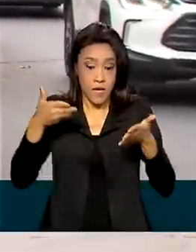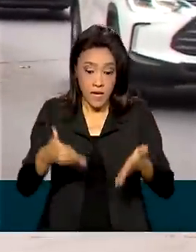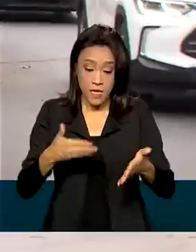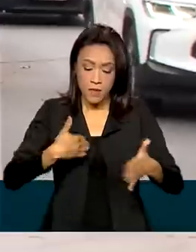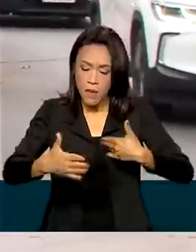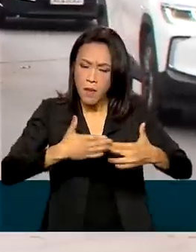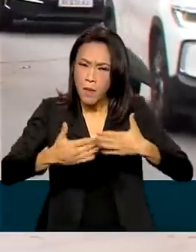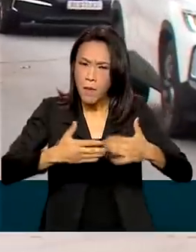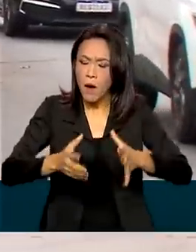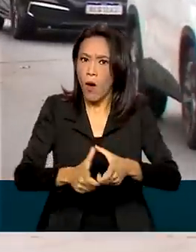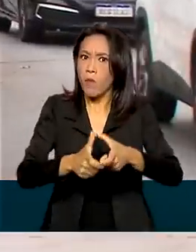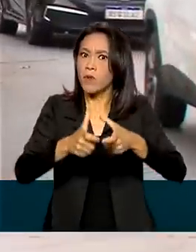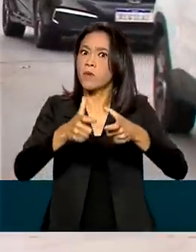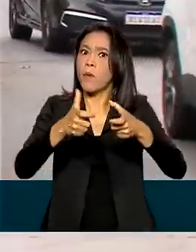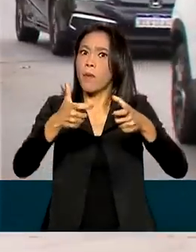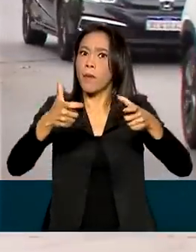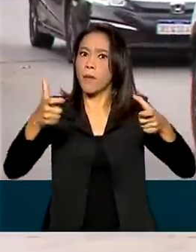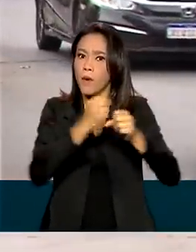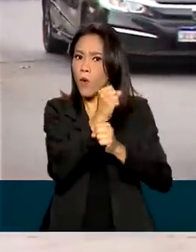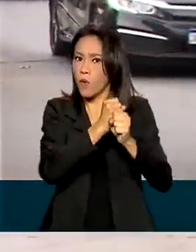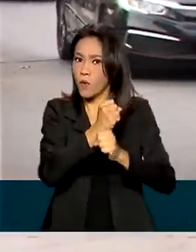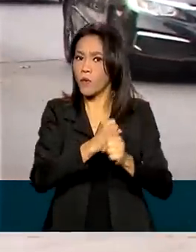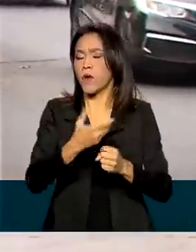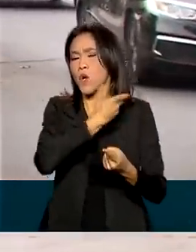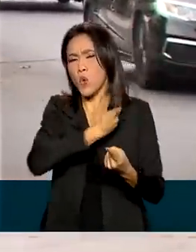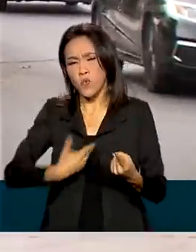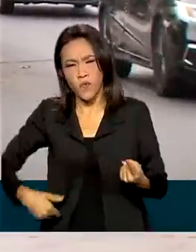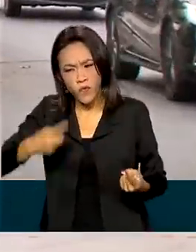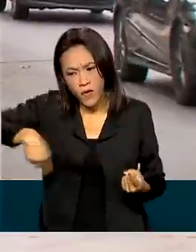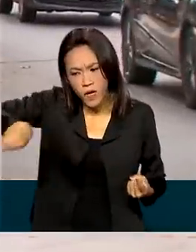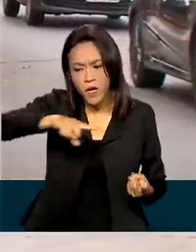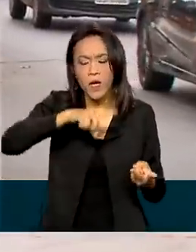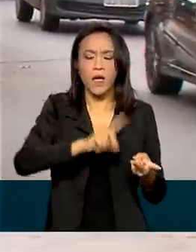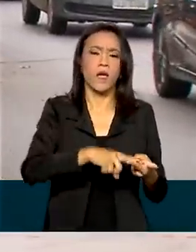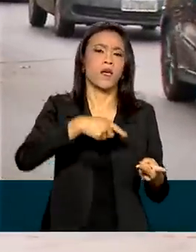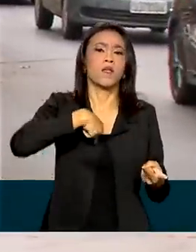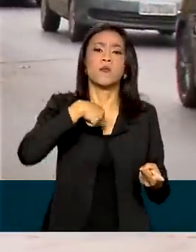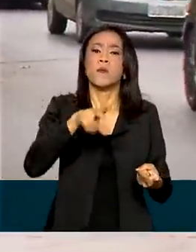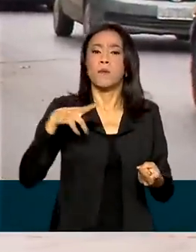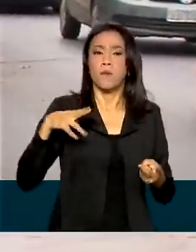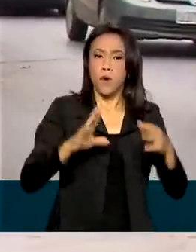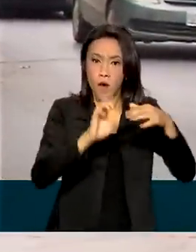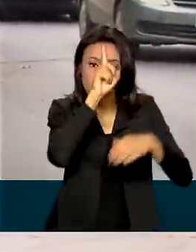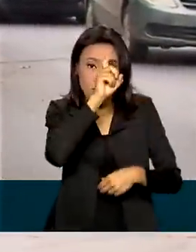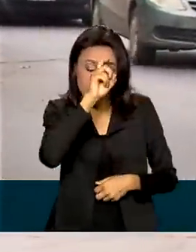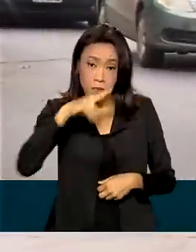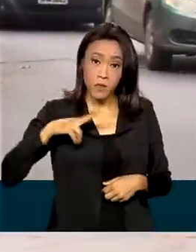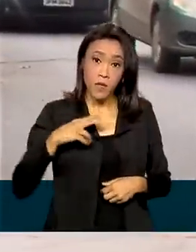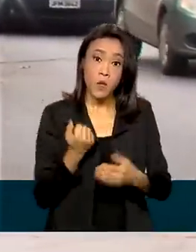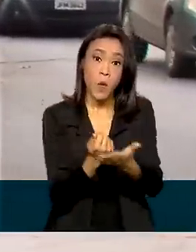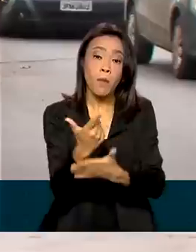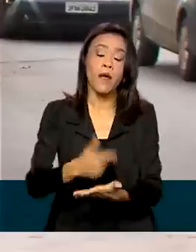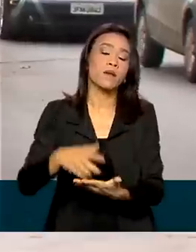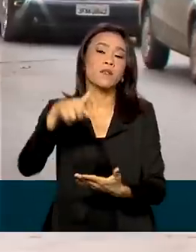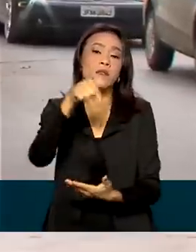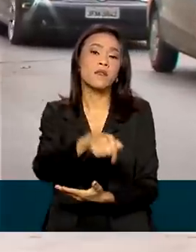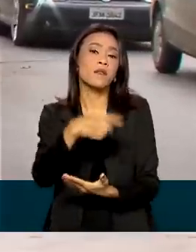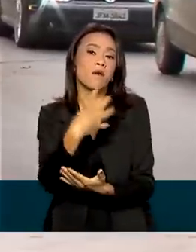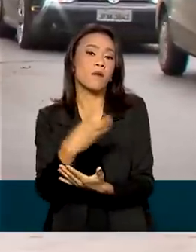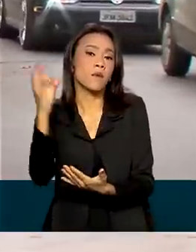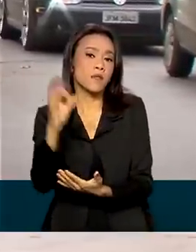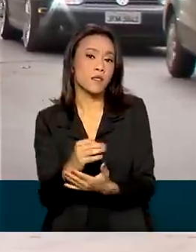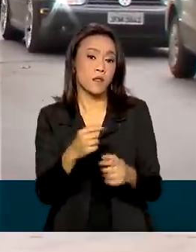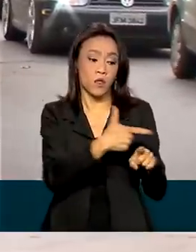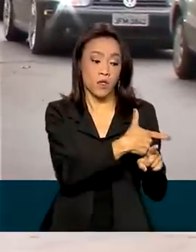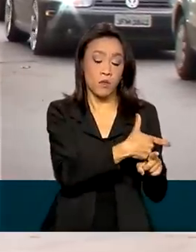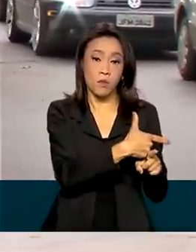aumentou nos últimos anos. Governos, clínicas e hospitais compraram 74% da produção entre 2017 e